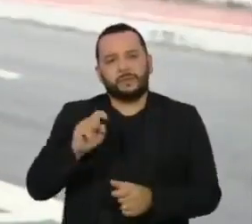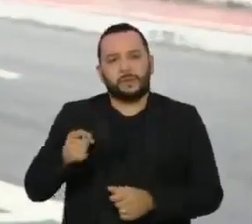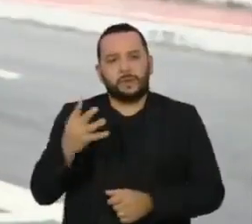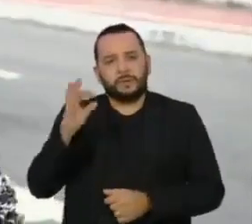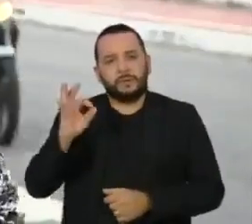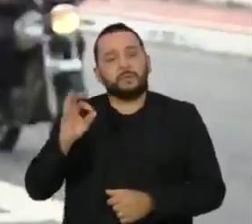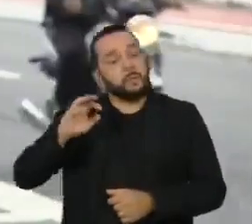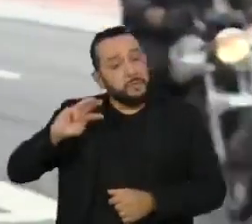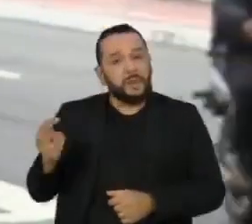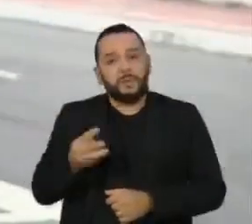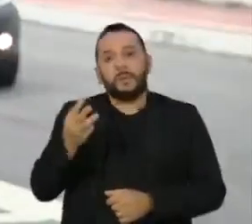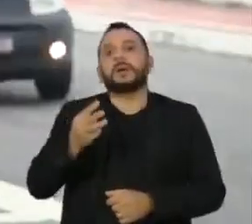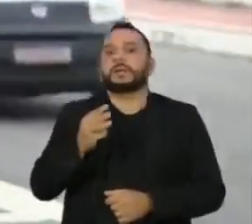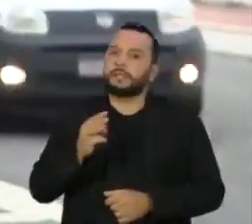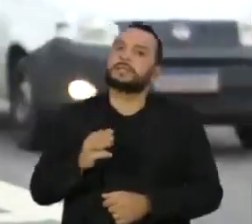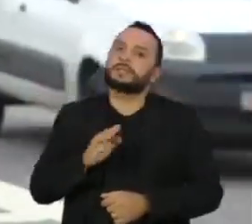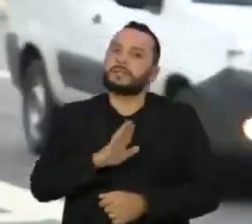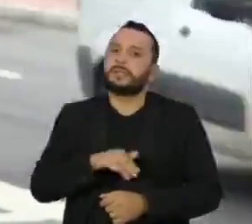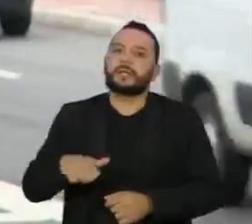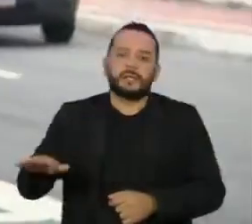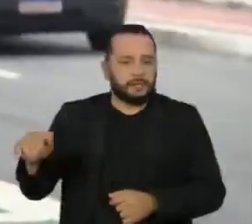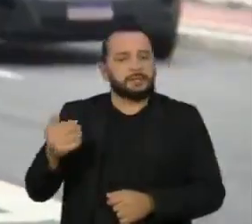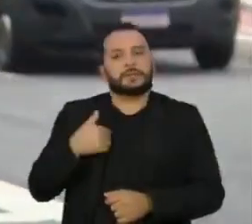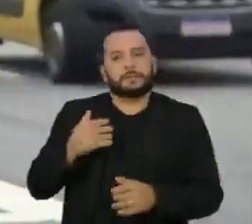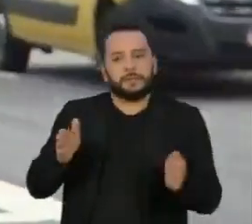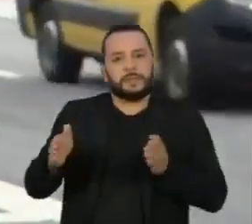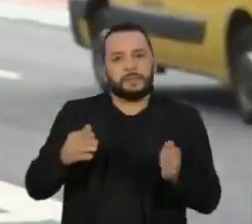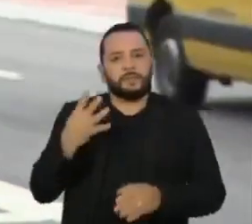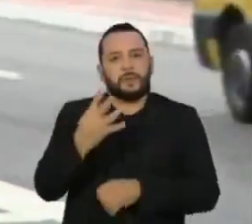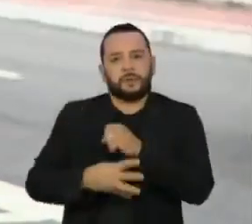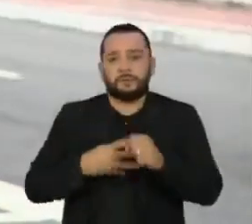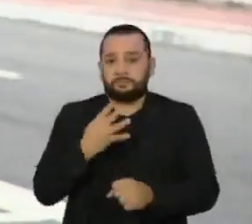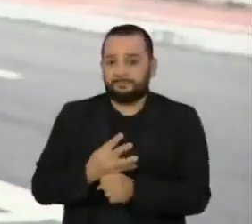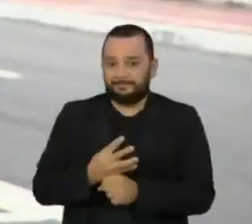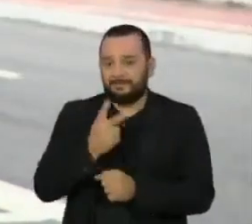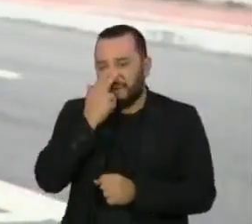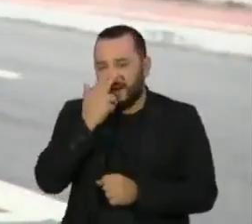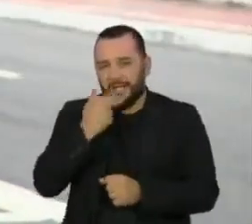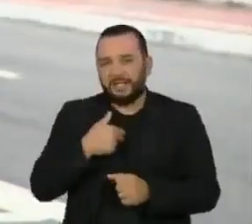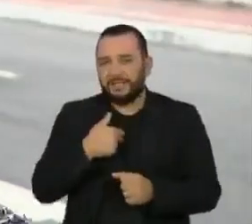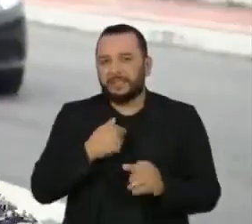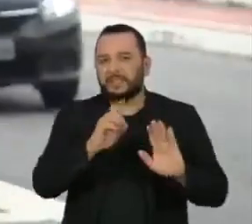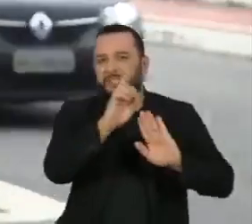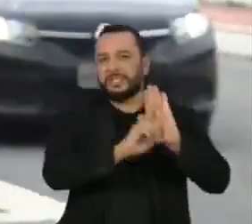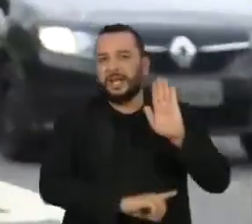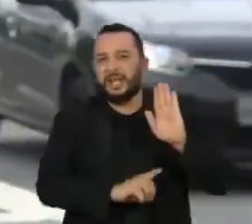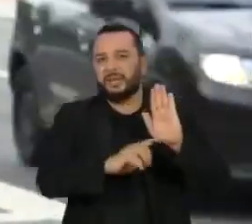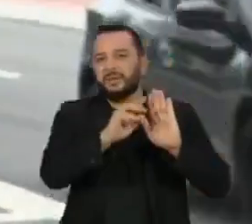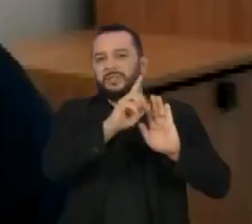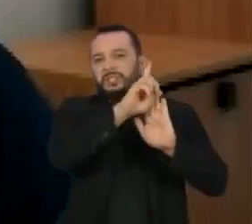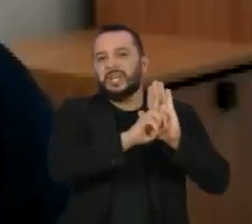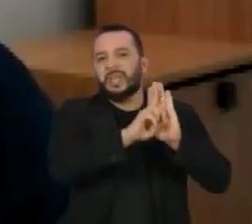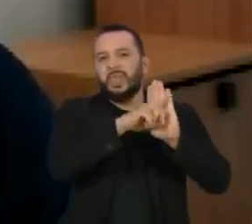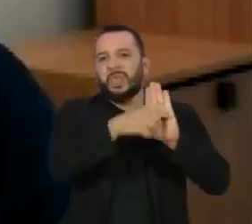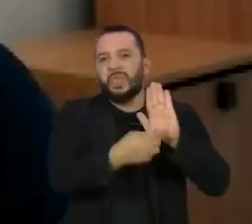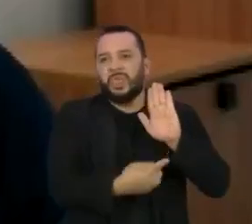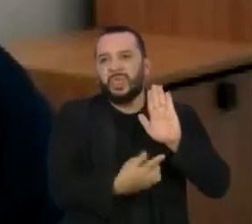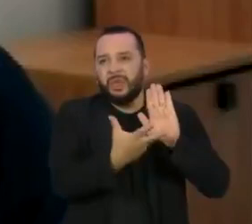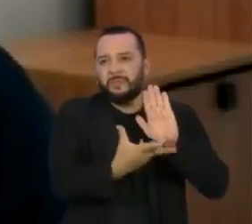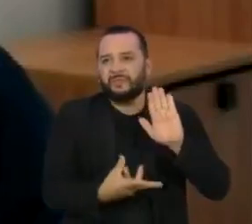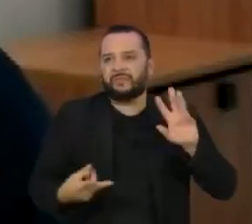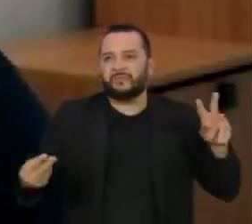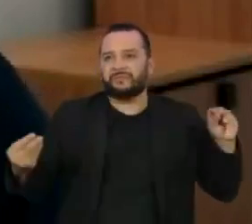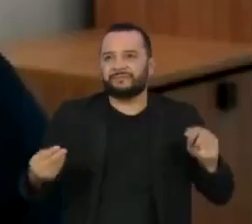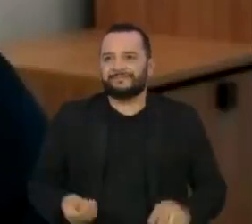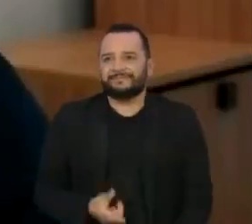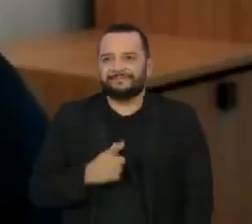nessa situação nos últimos quatro anos. Uma violação de direitos que traz consequências para a vida toda. Esse trabalho